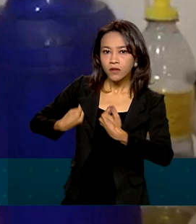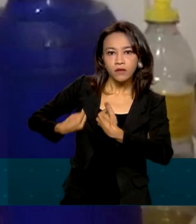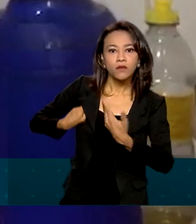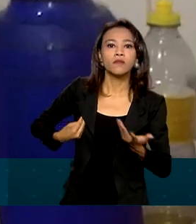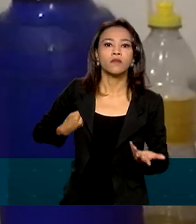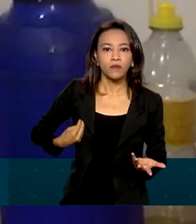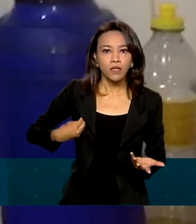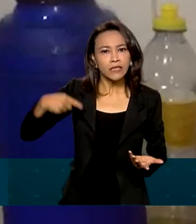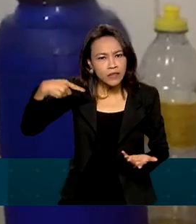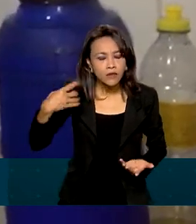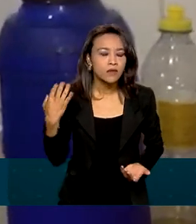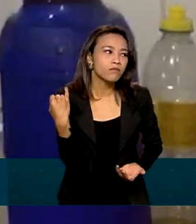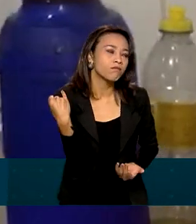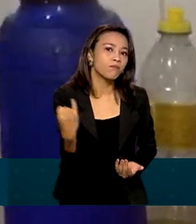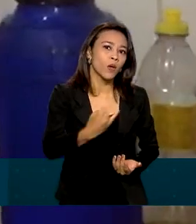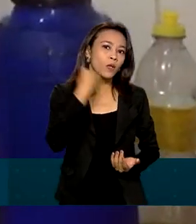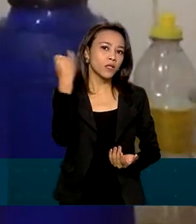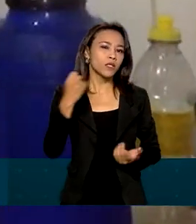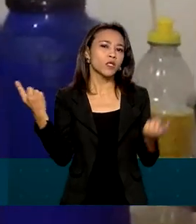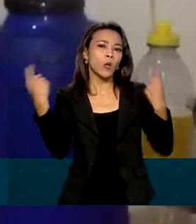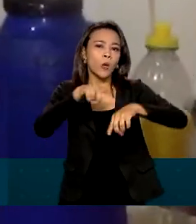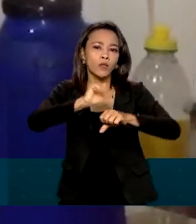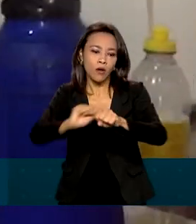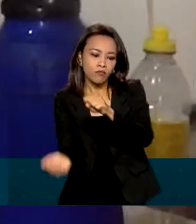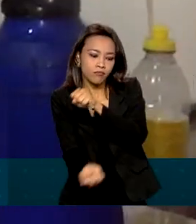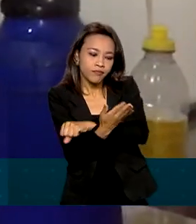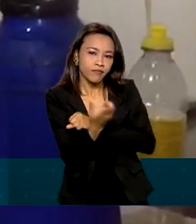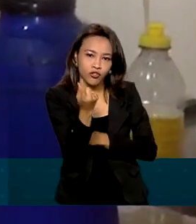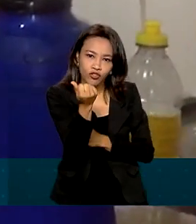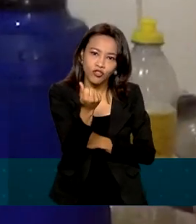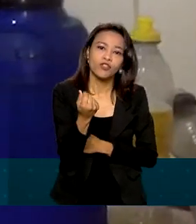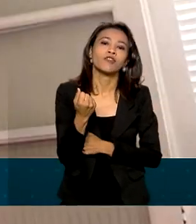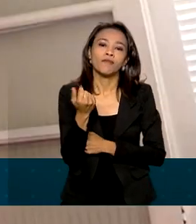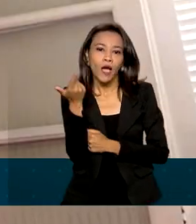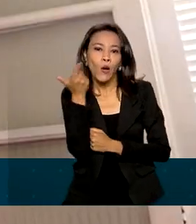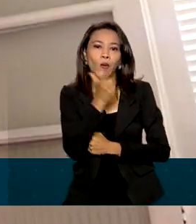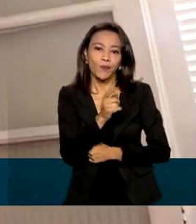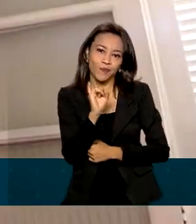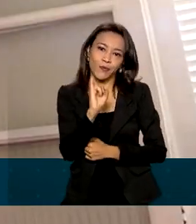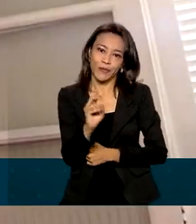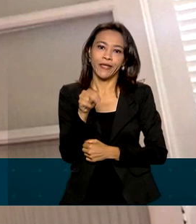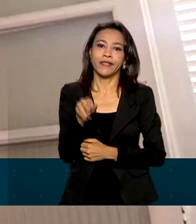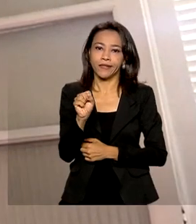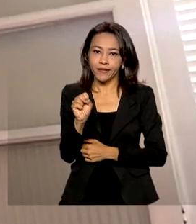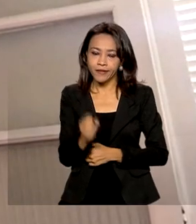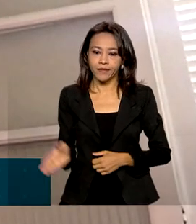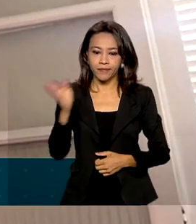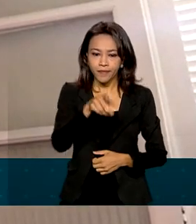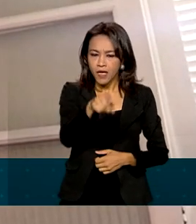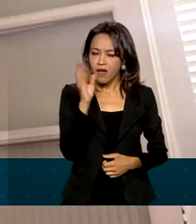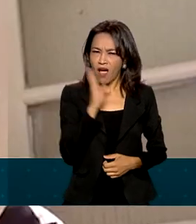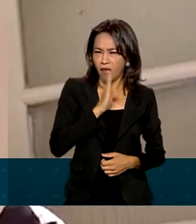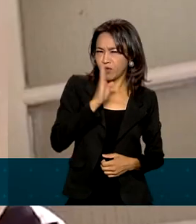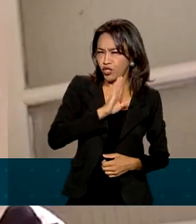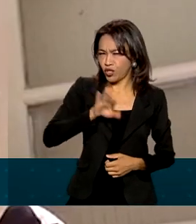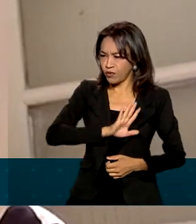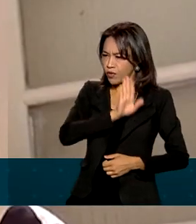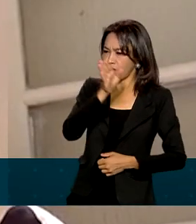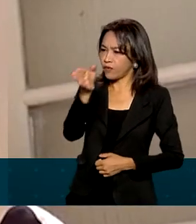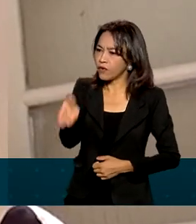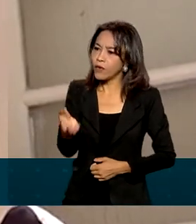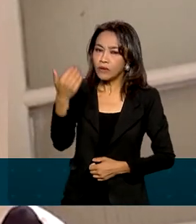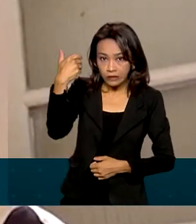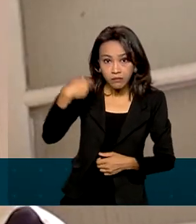medida é importante no combate a fraudes no INSS. Todos os anos eu vou, faço rapidinho. Se